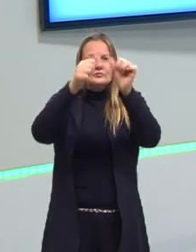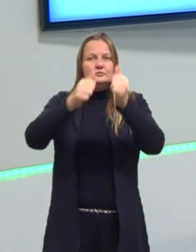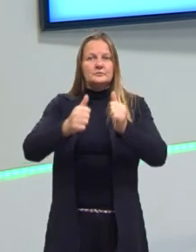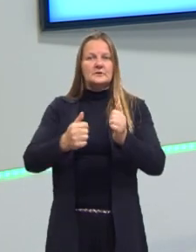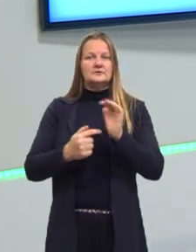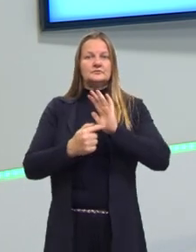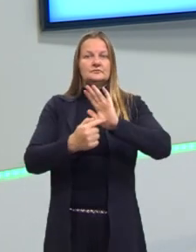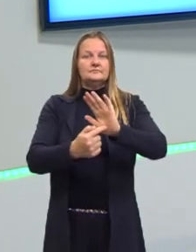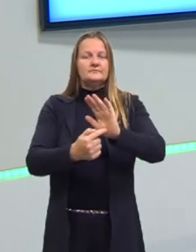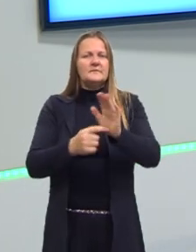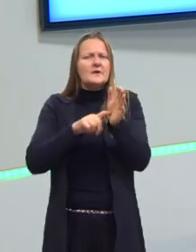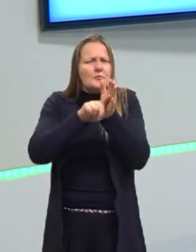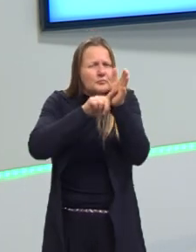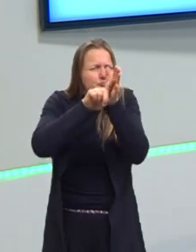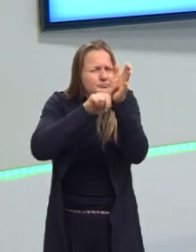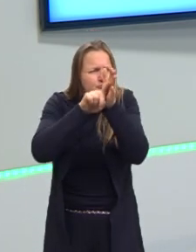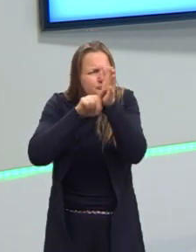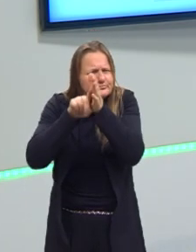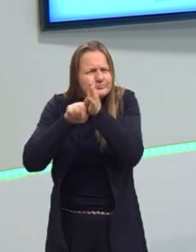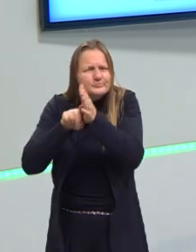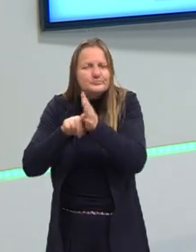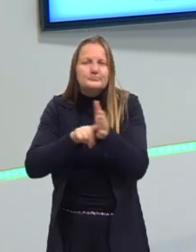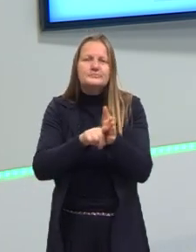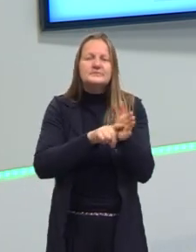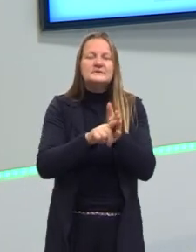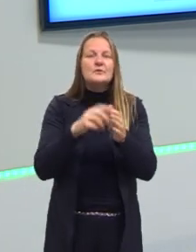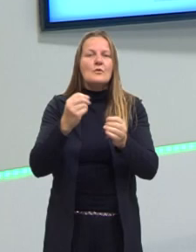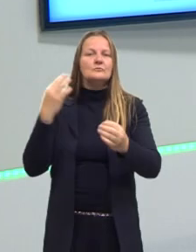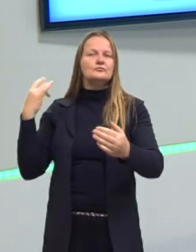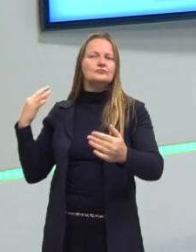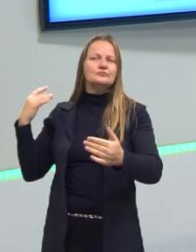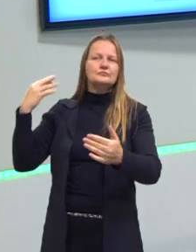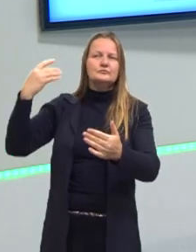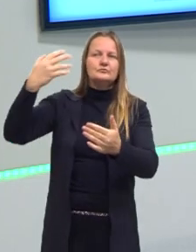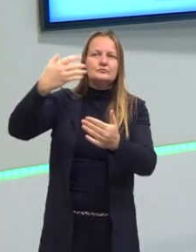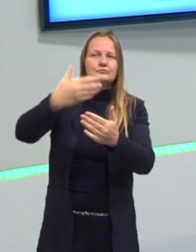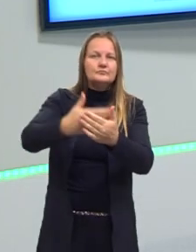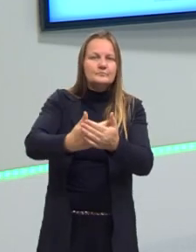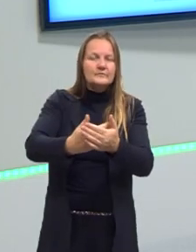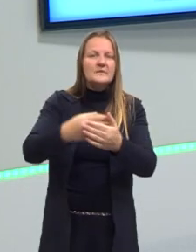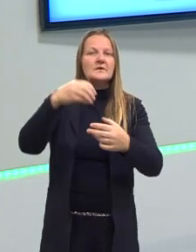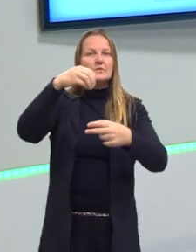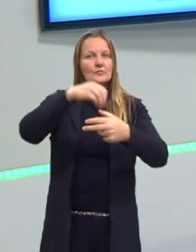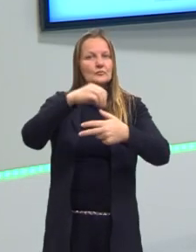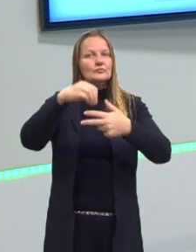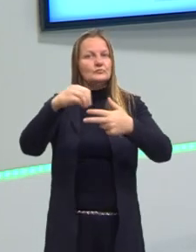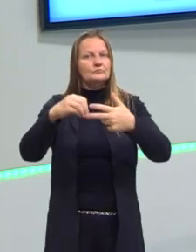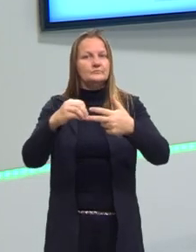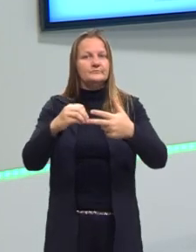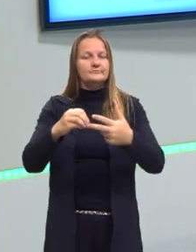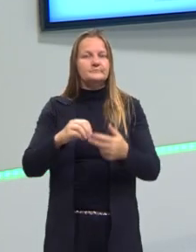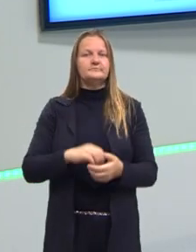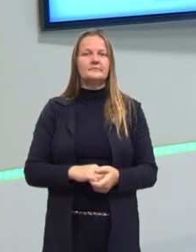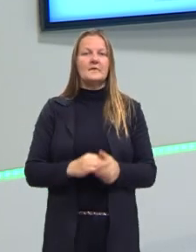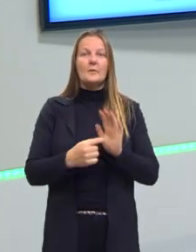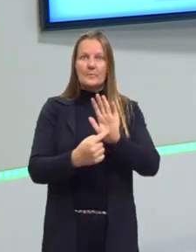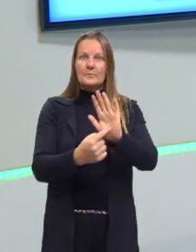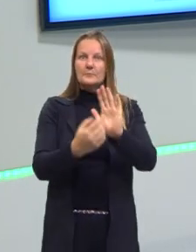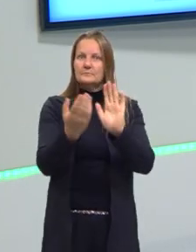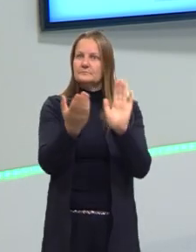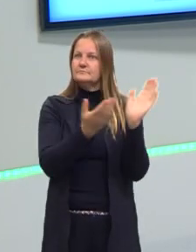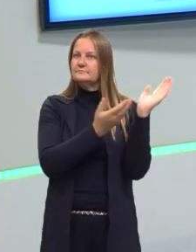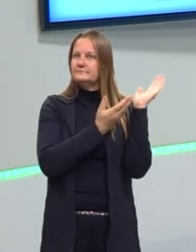apareciam, eu fui fazer um estudo sobre a recorrência das imagens em questões do Enem, tá? Eu